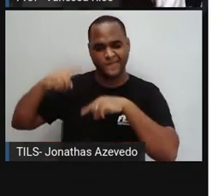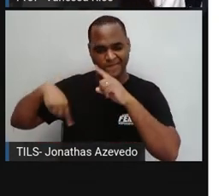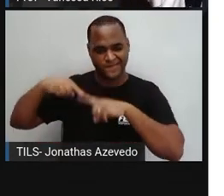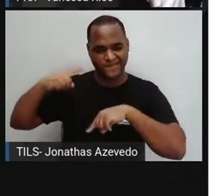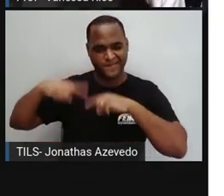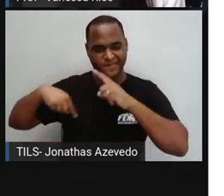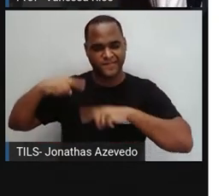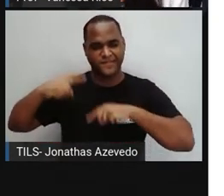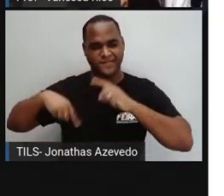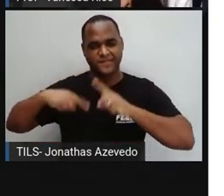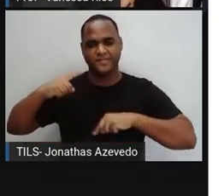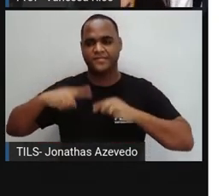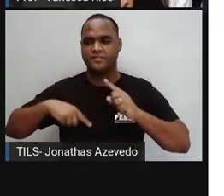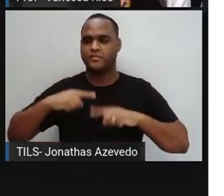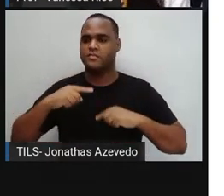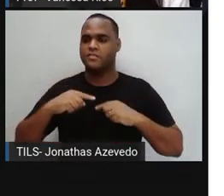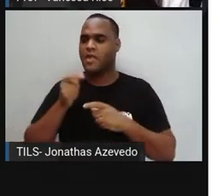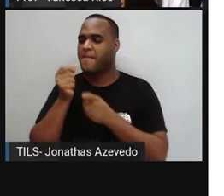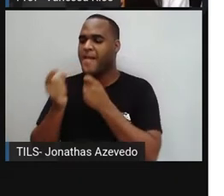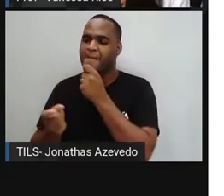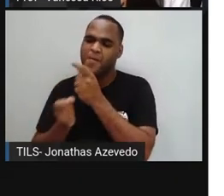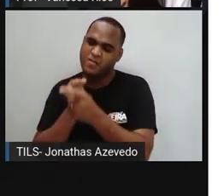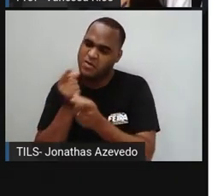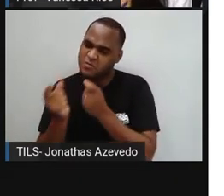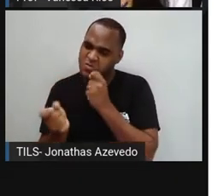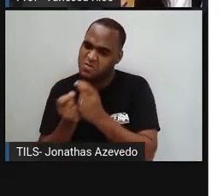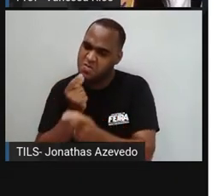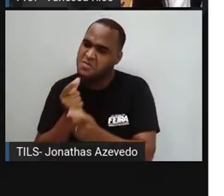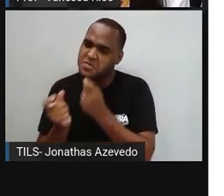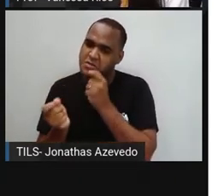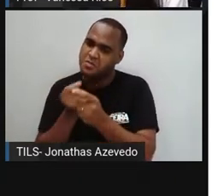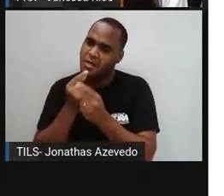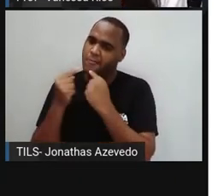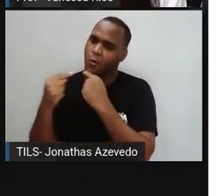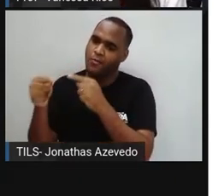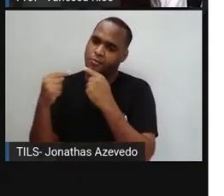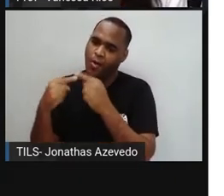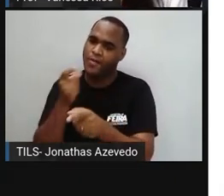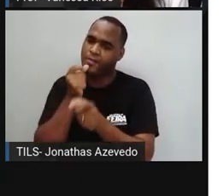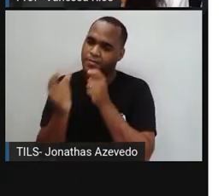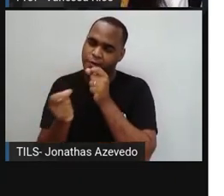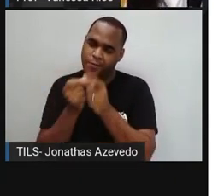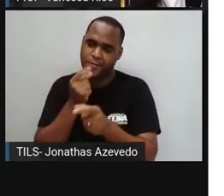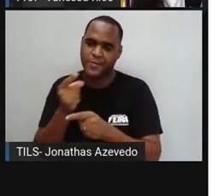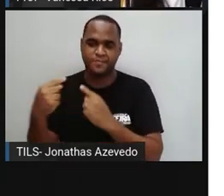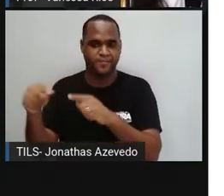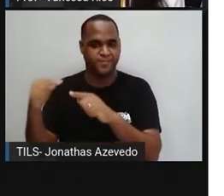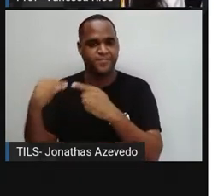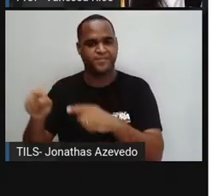palavrões. Ou seja, uma forma de gíria com palavras ou expressões grosseiras.